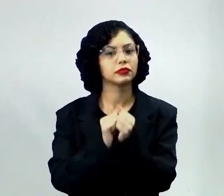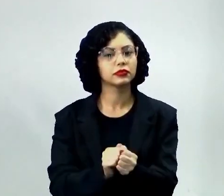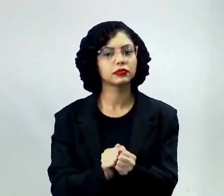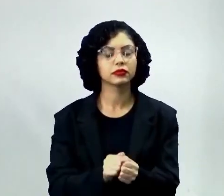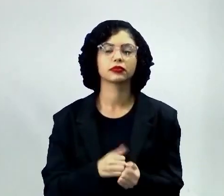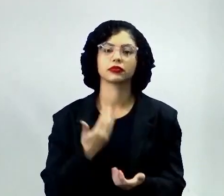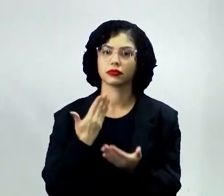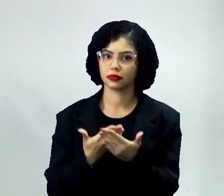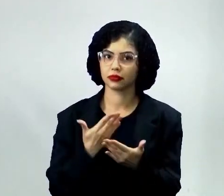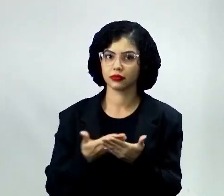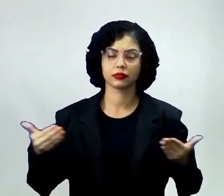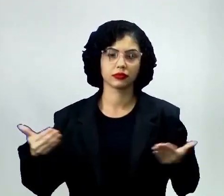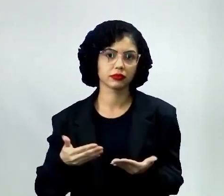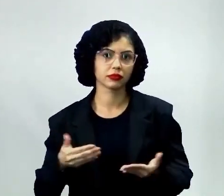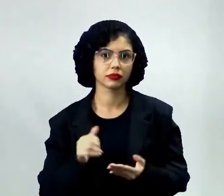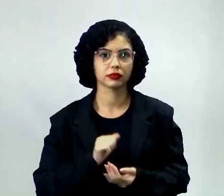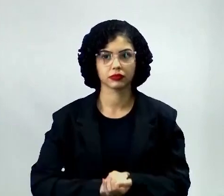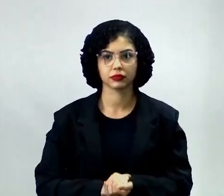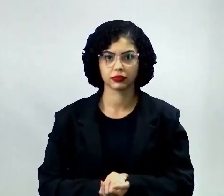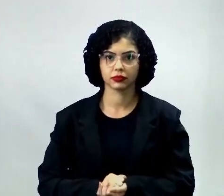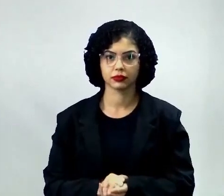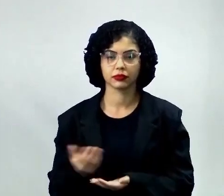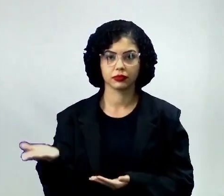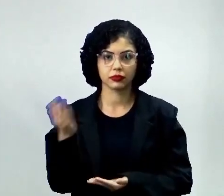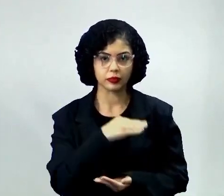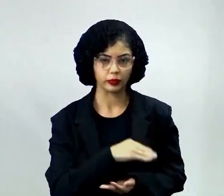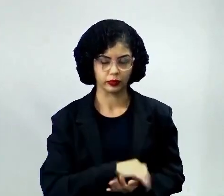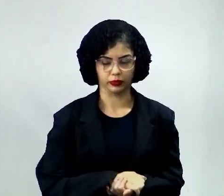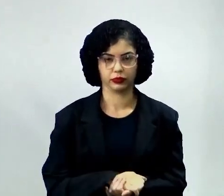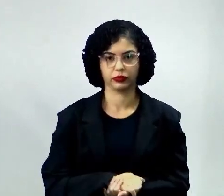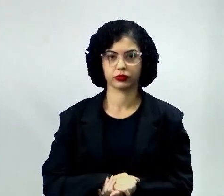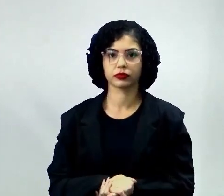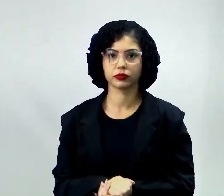comigo dessa aula que vai ser bem divertida. Vamos lá?